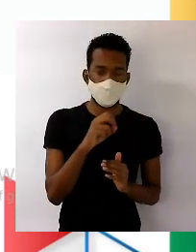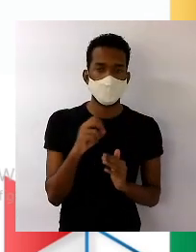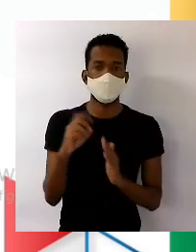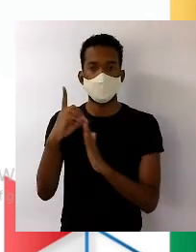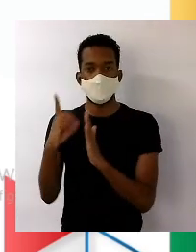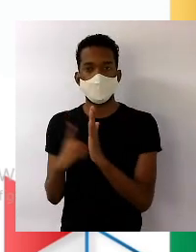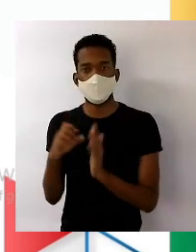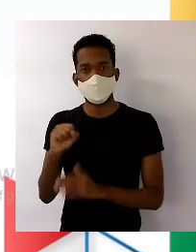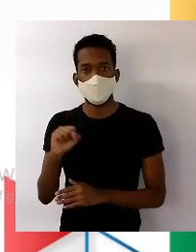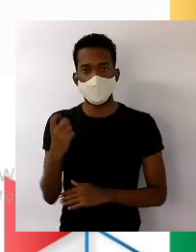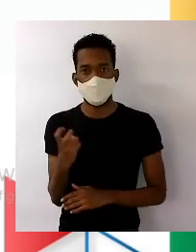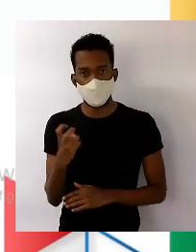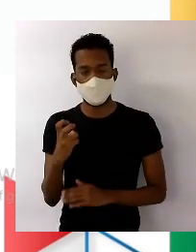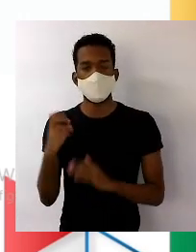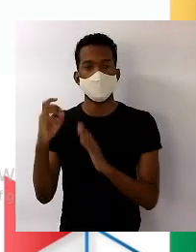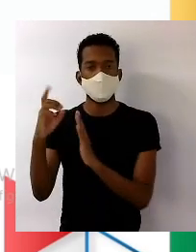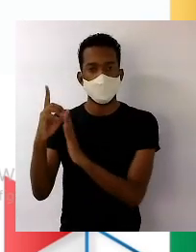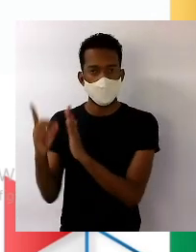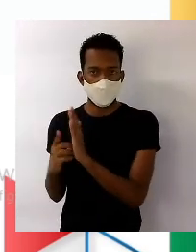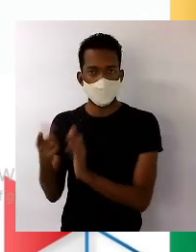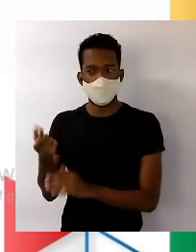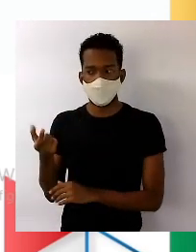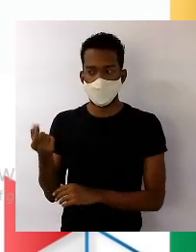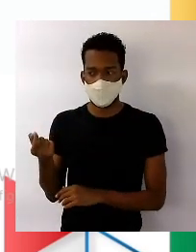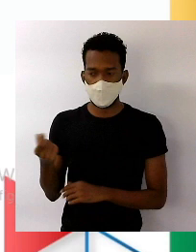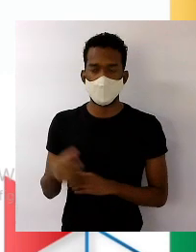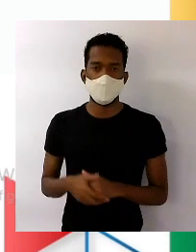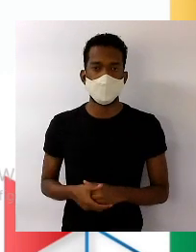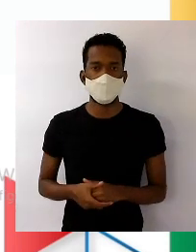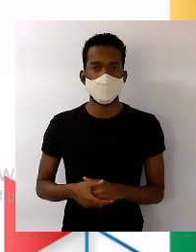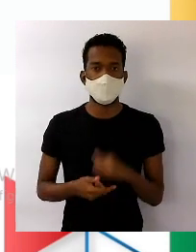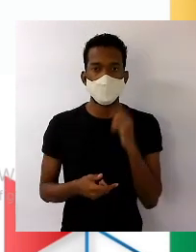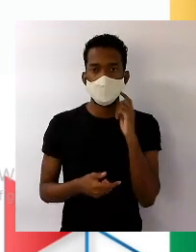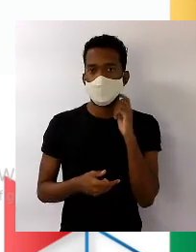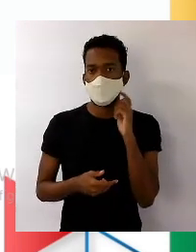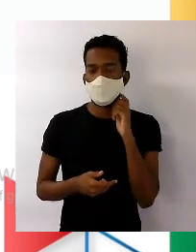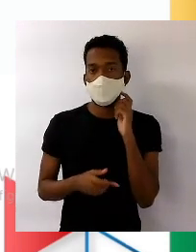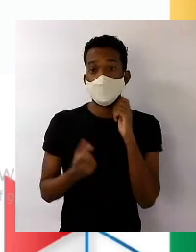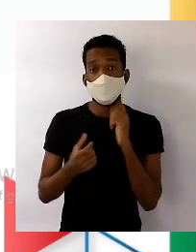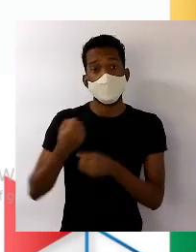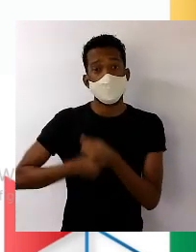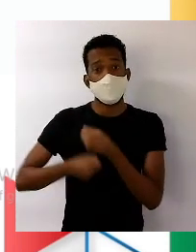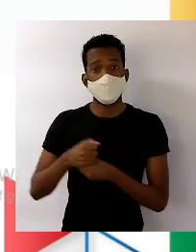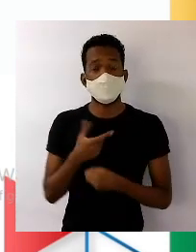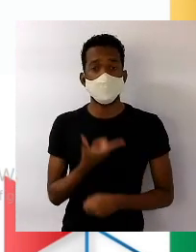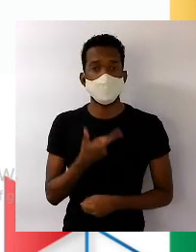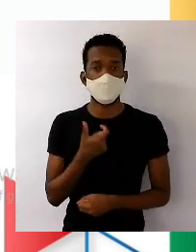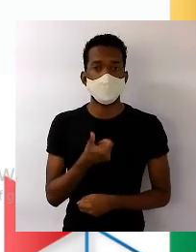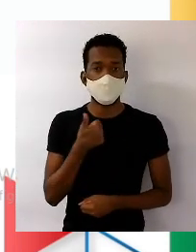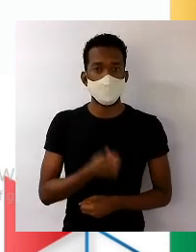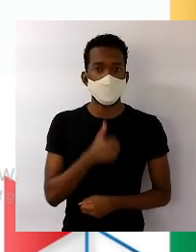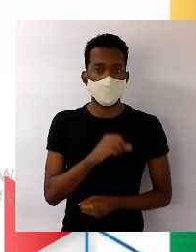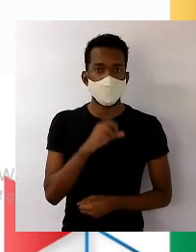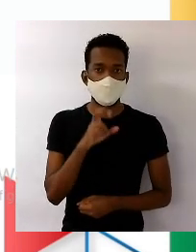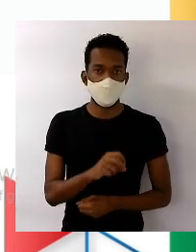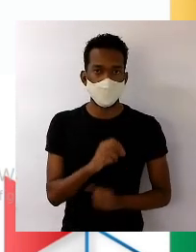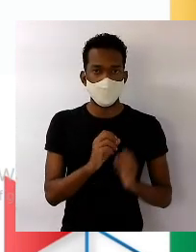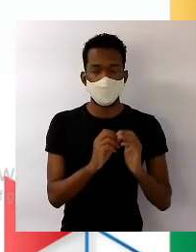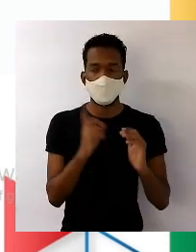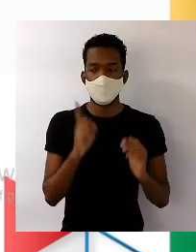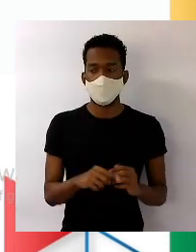agora de 2020. Em 1950, a população brasileira era de